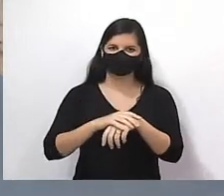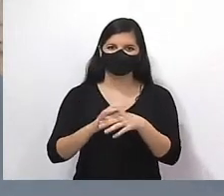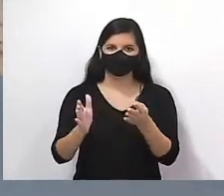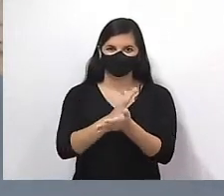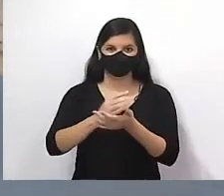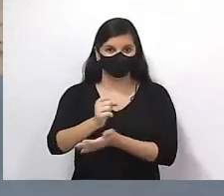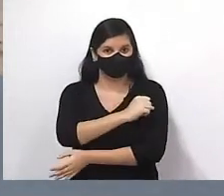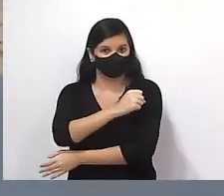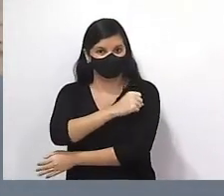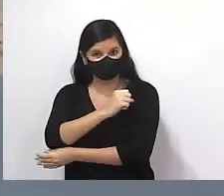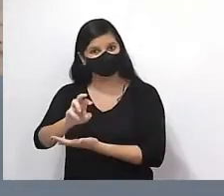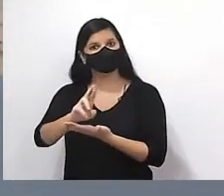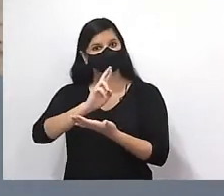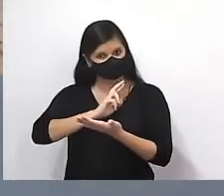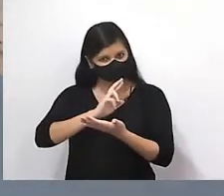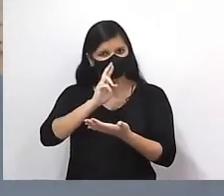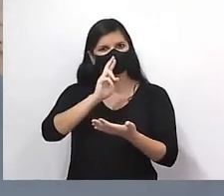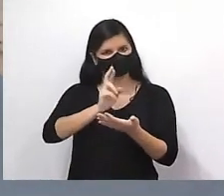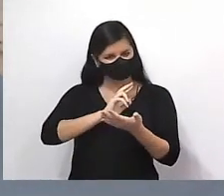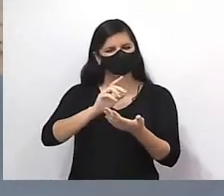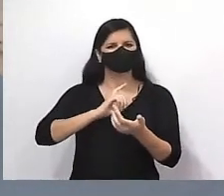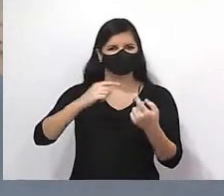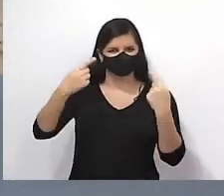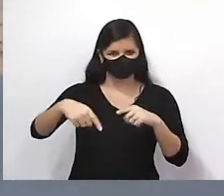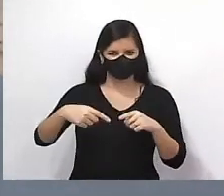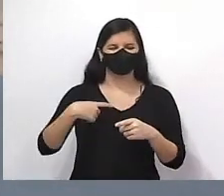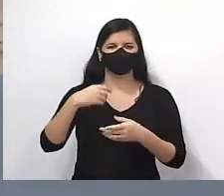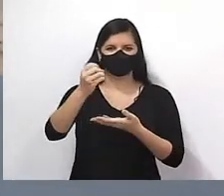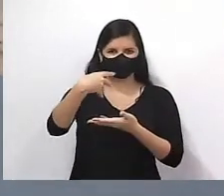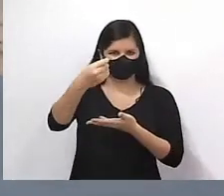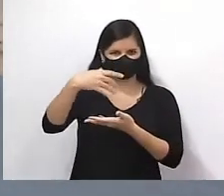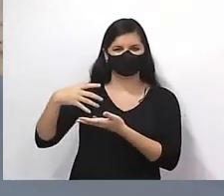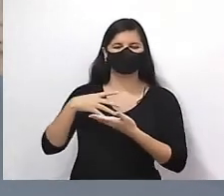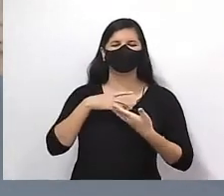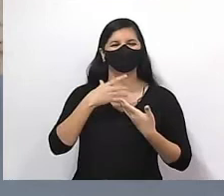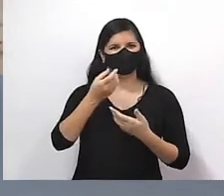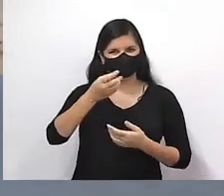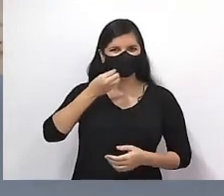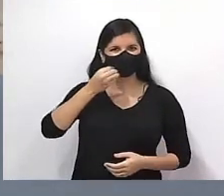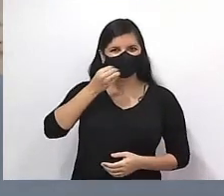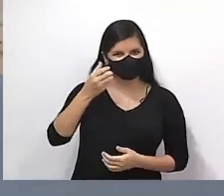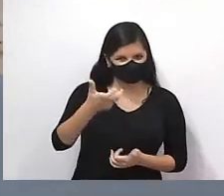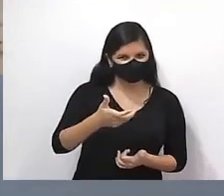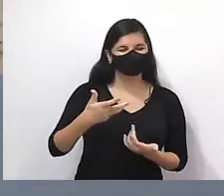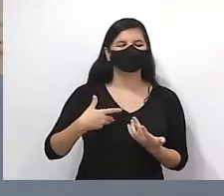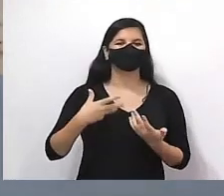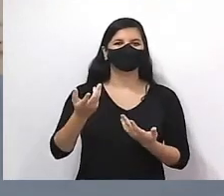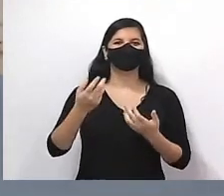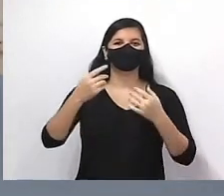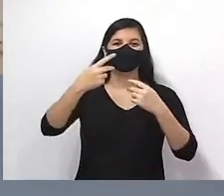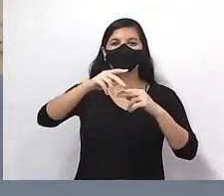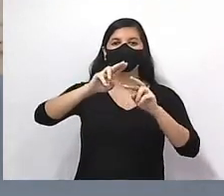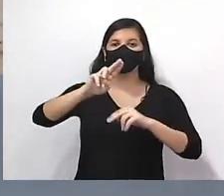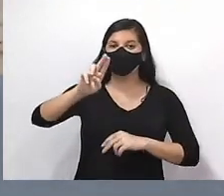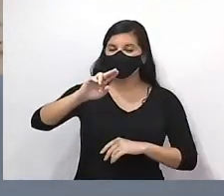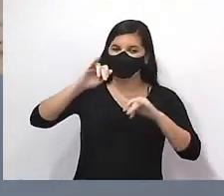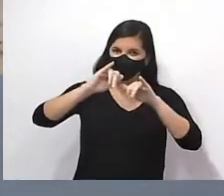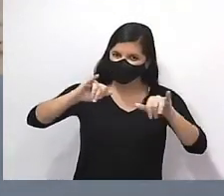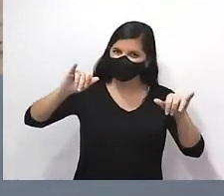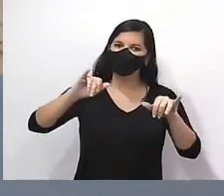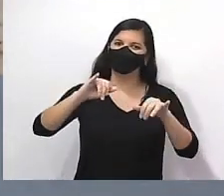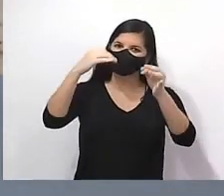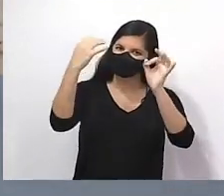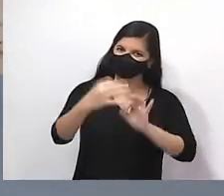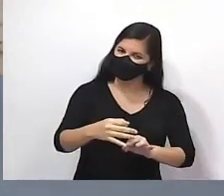gente, cara, a resolução dos nossos desafios, não perde essa oportunidade pra eu poder falar teu nome aqui e dizer, ó, tá no caminho